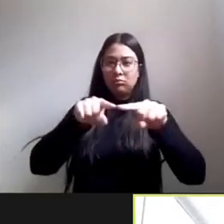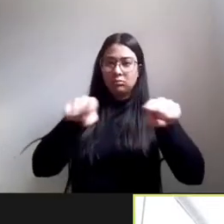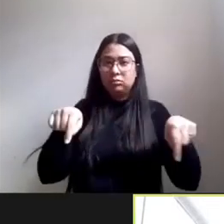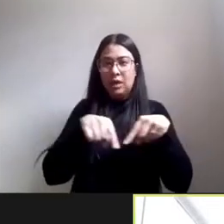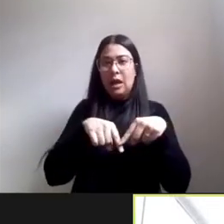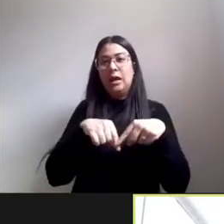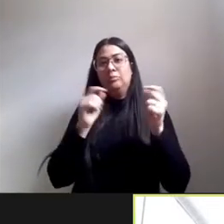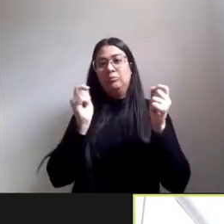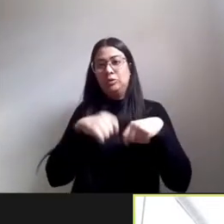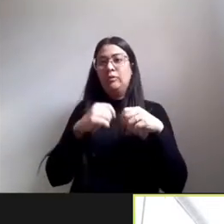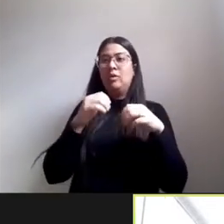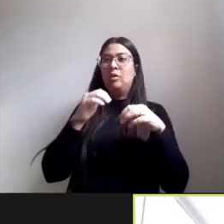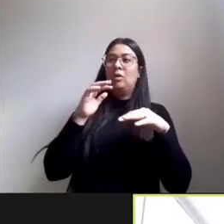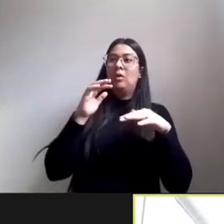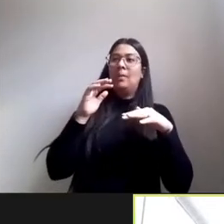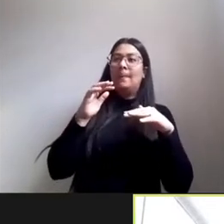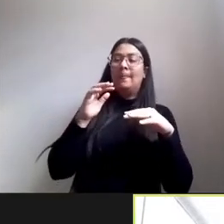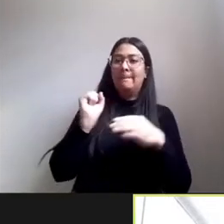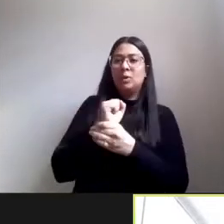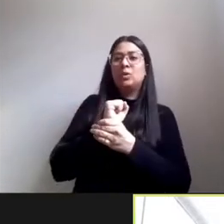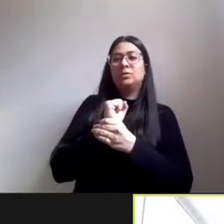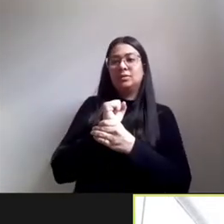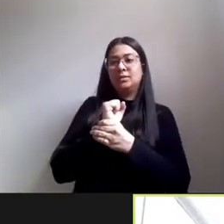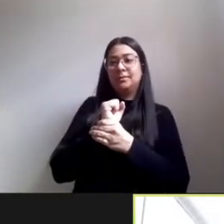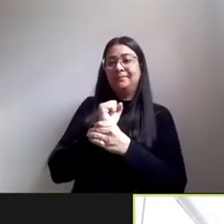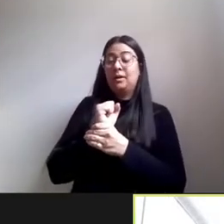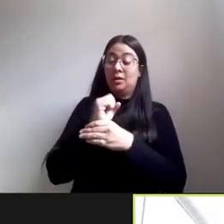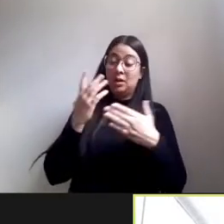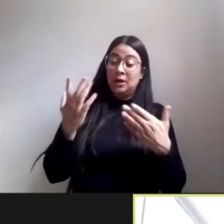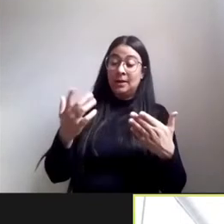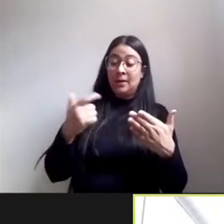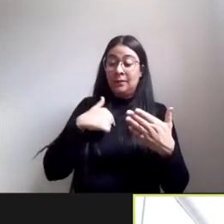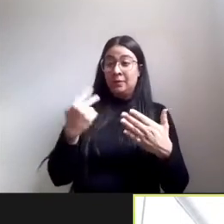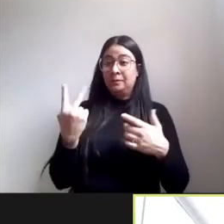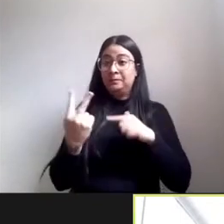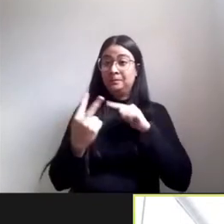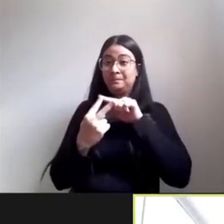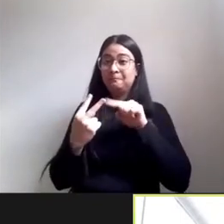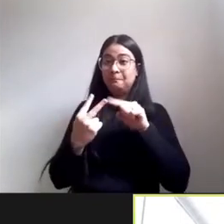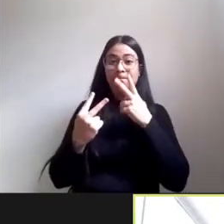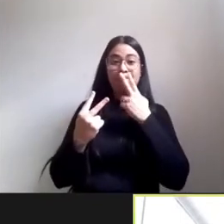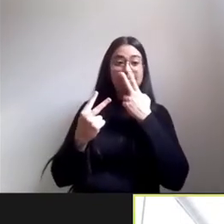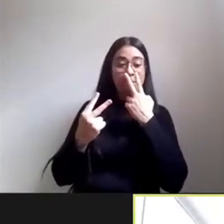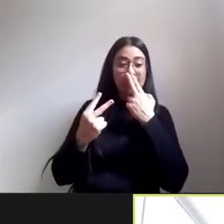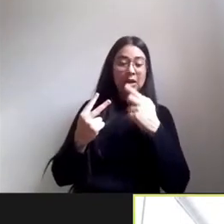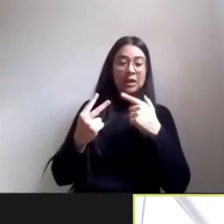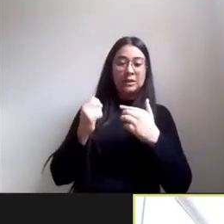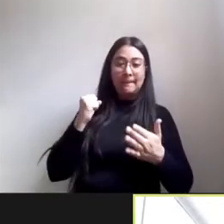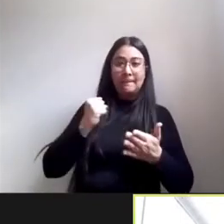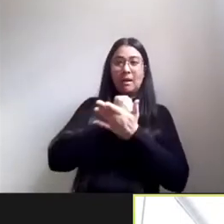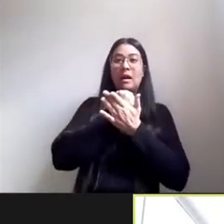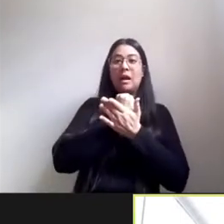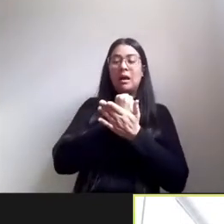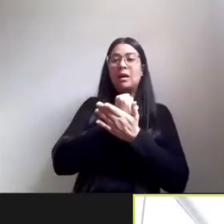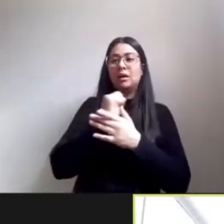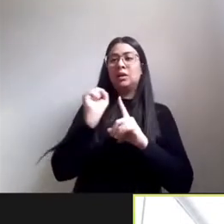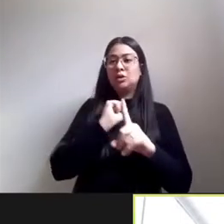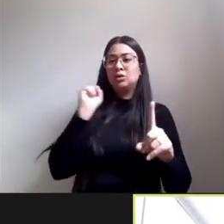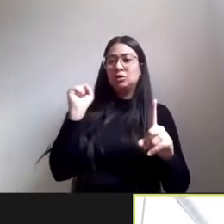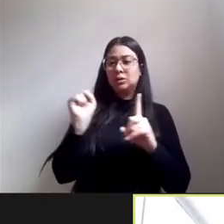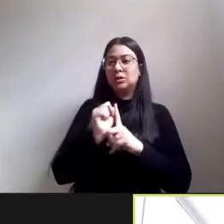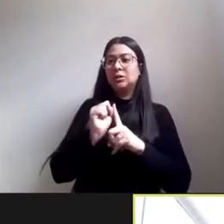de janeiro então eu tô falando sobre essas duas coisas porque elas me parecem marcos referenciais de diferentes processos a diferentes